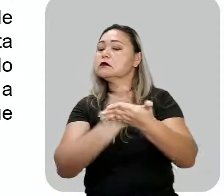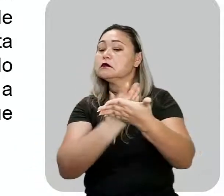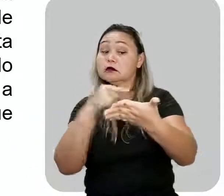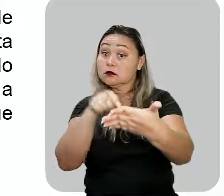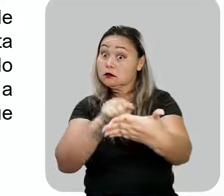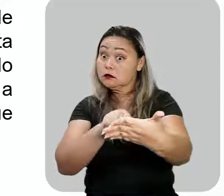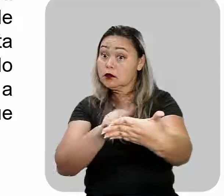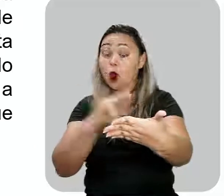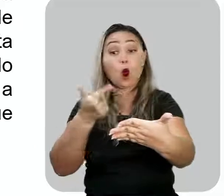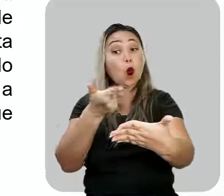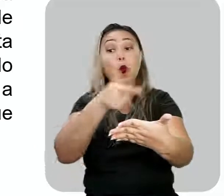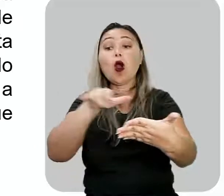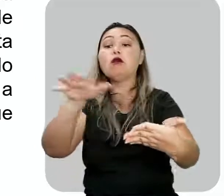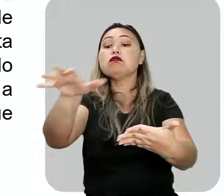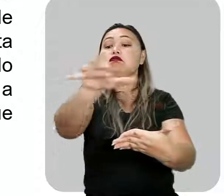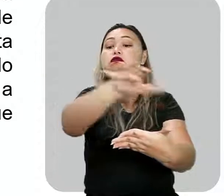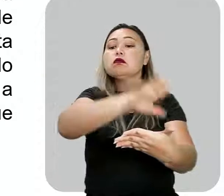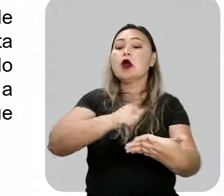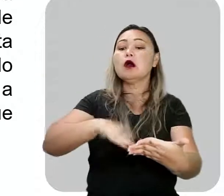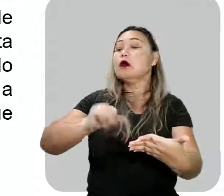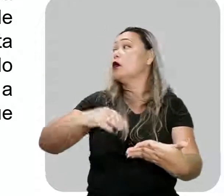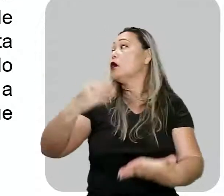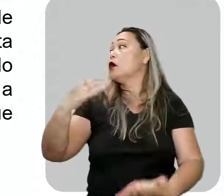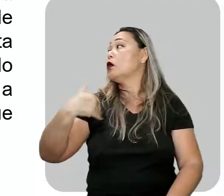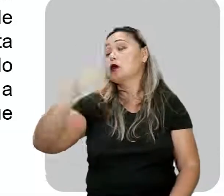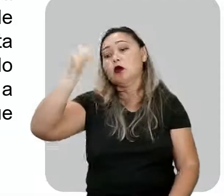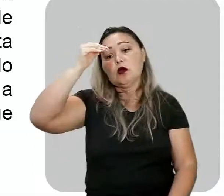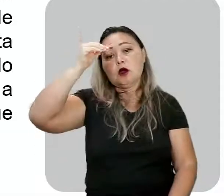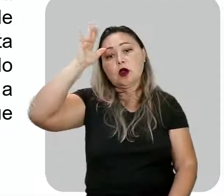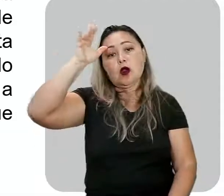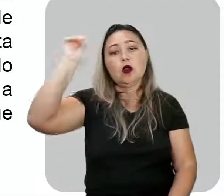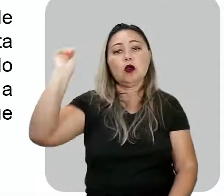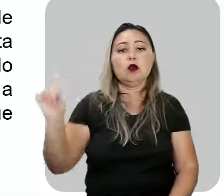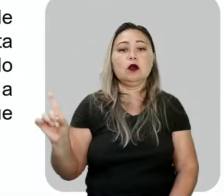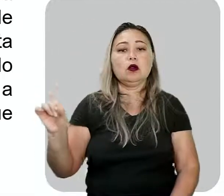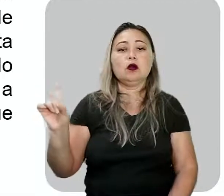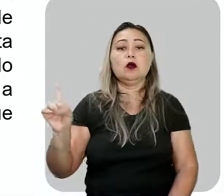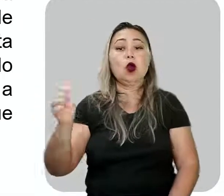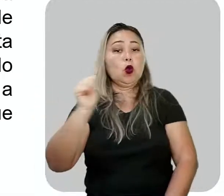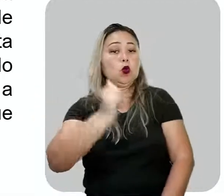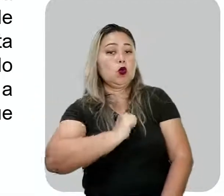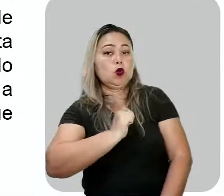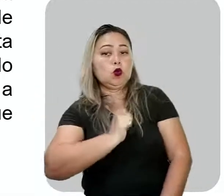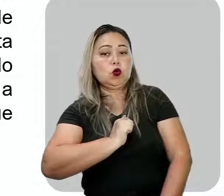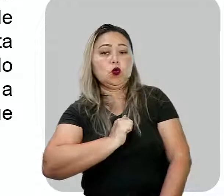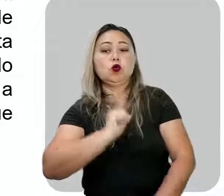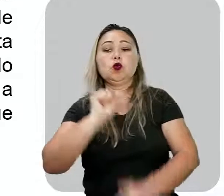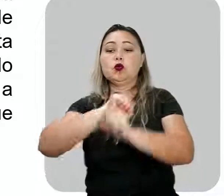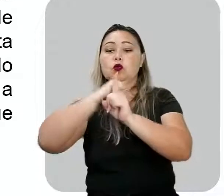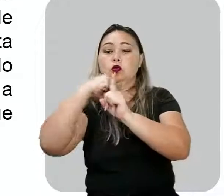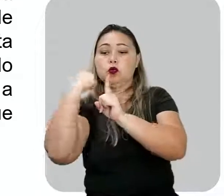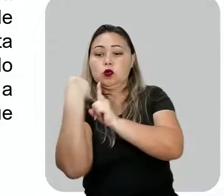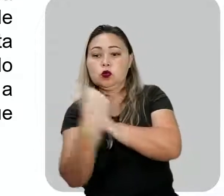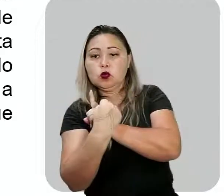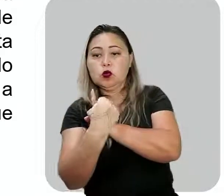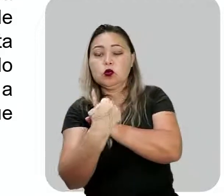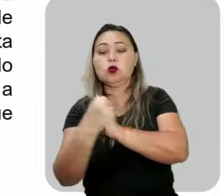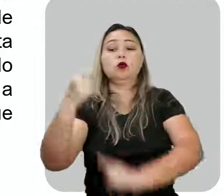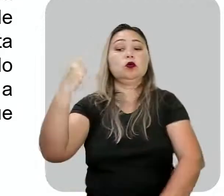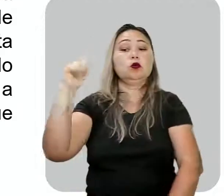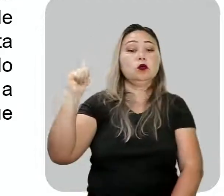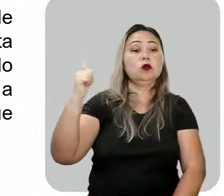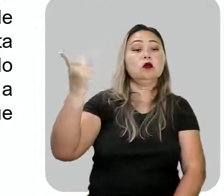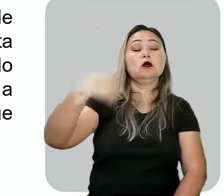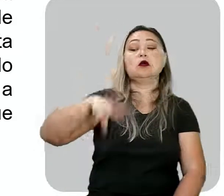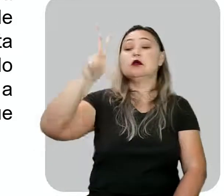trabalha outras áreas de conhecimento, como? Olha só, Antropologia, Sociologia,